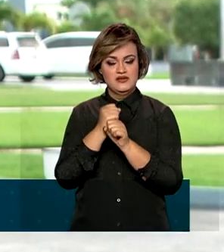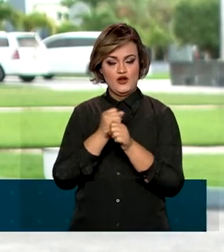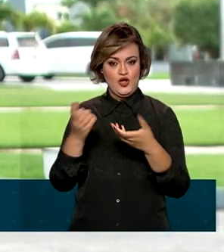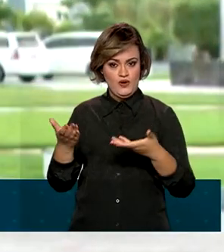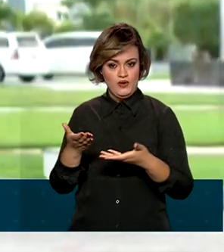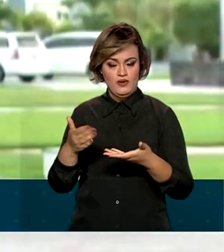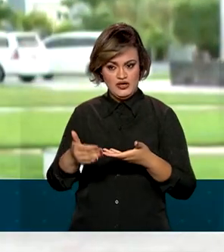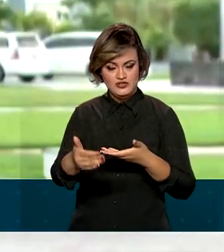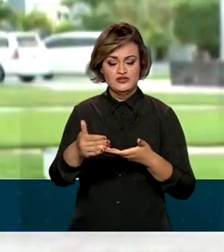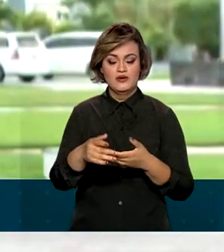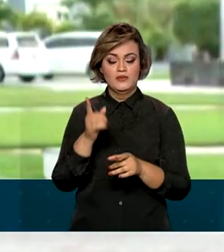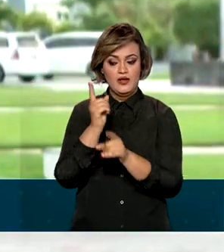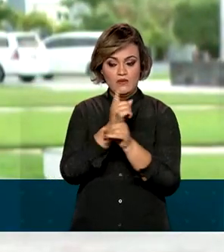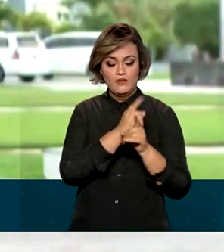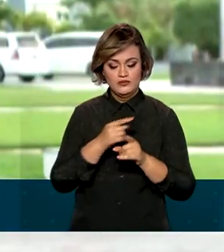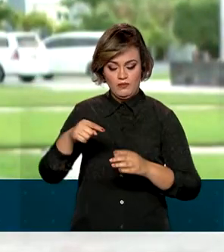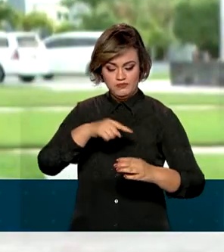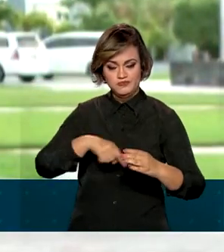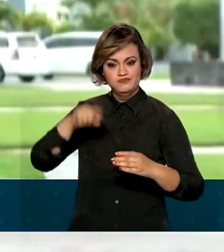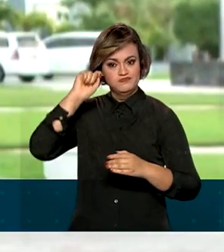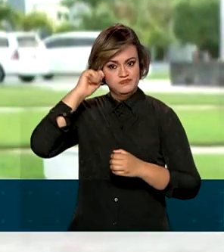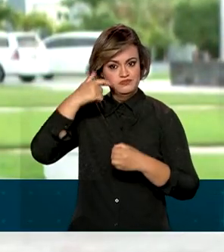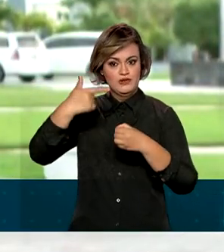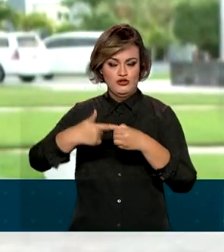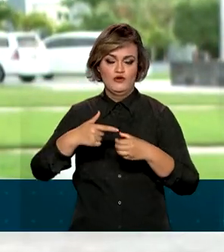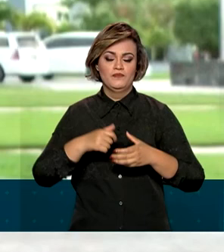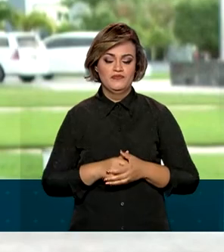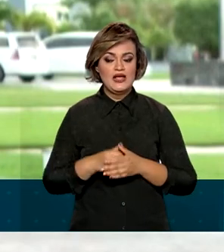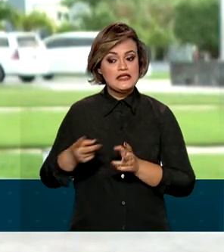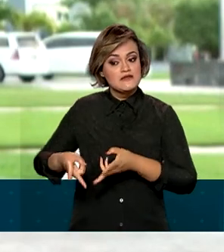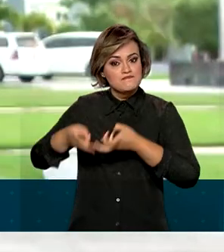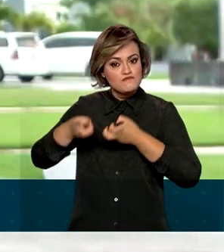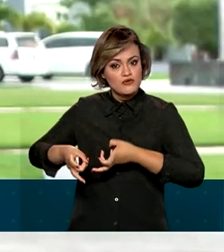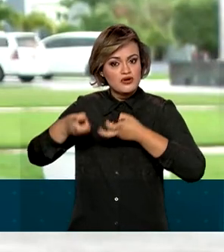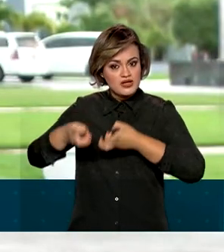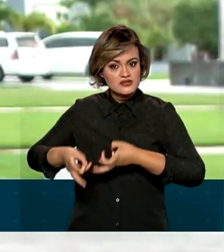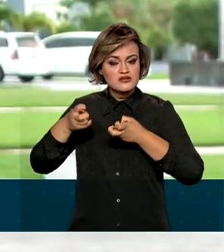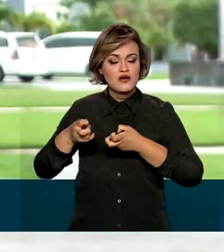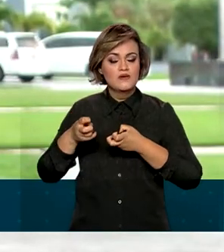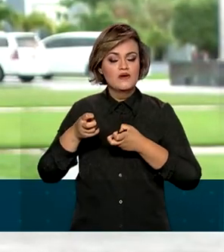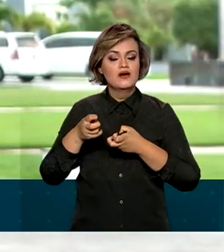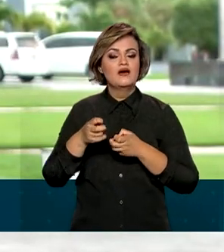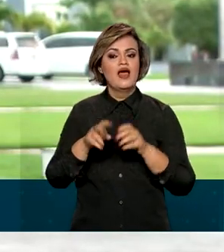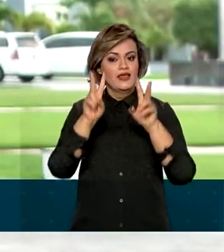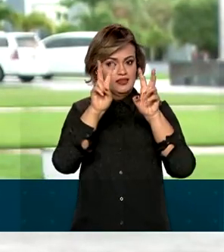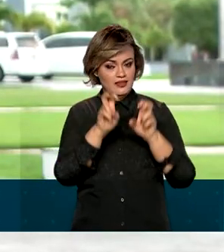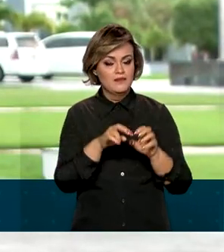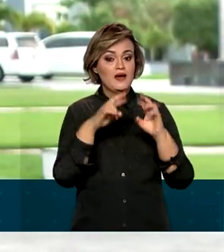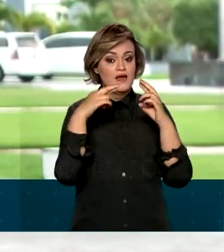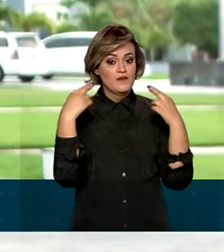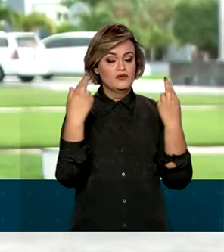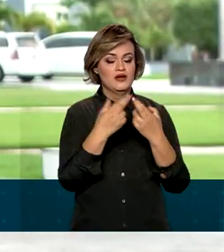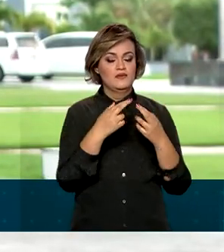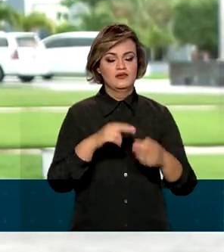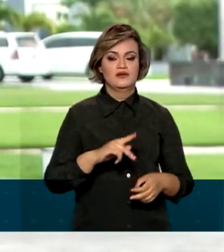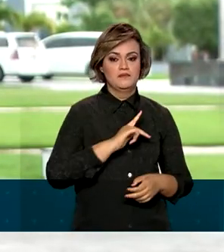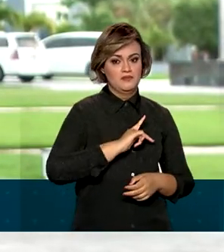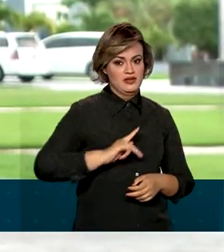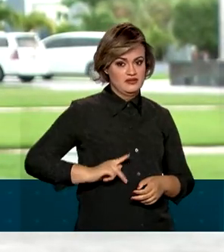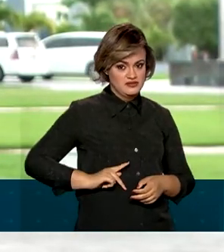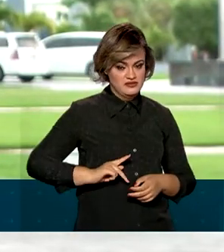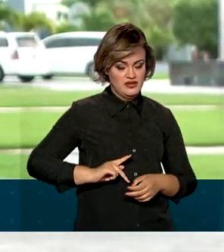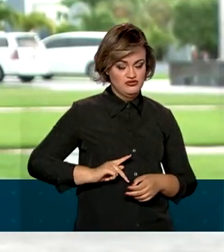descoberta de poços de petróleo por aqui. A exploração dessas reservas está na pauta da reunião entre o presidente